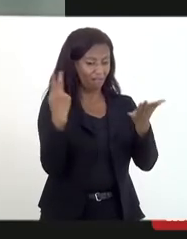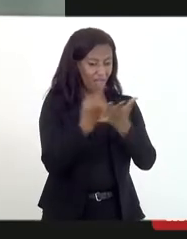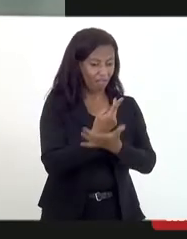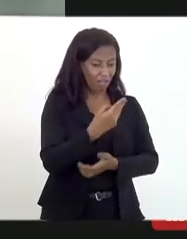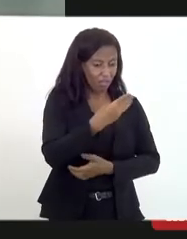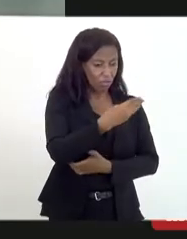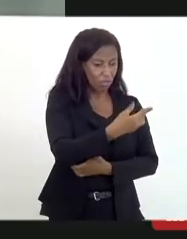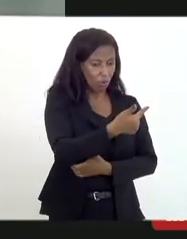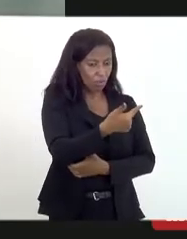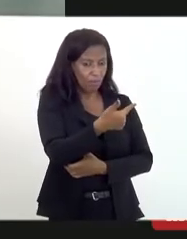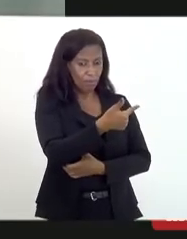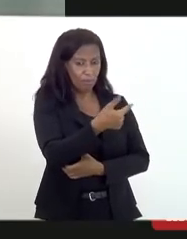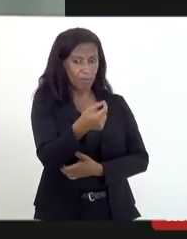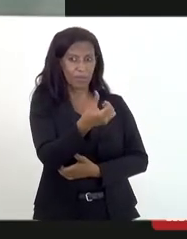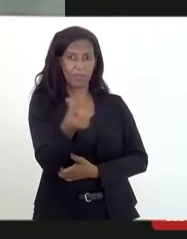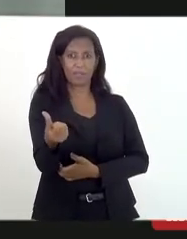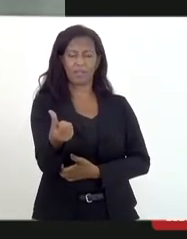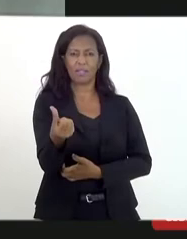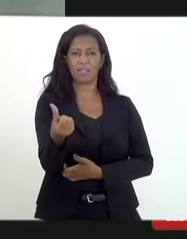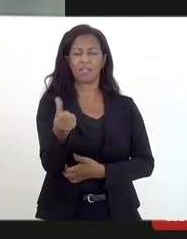e a gente já tem